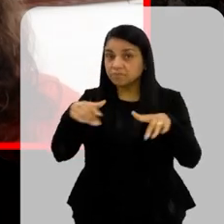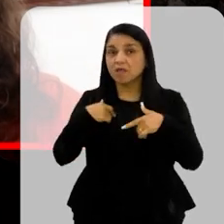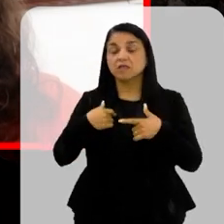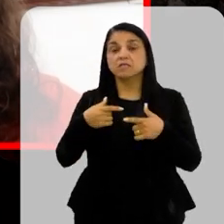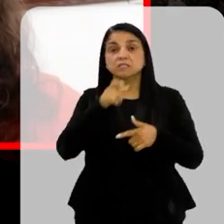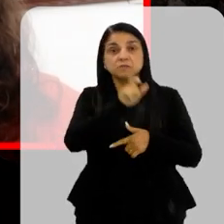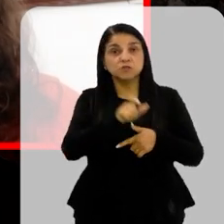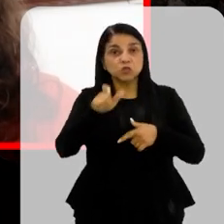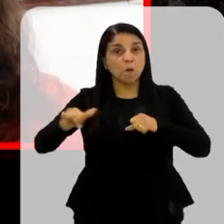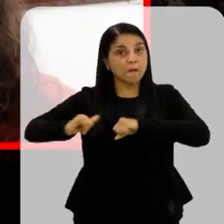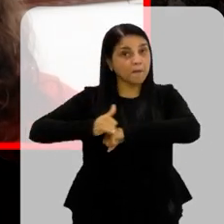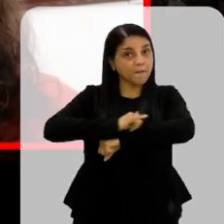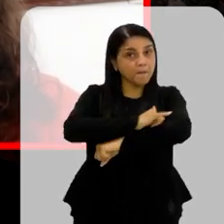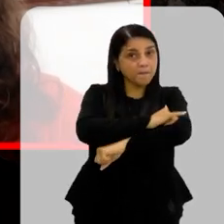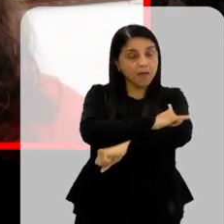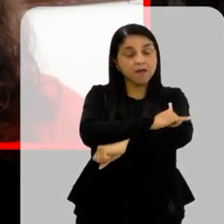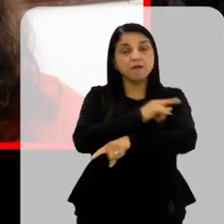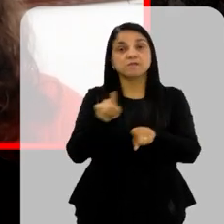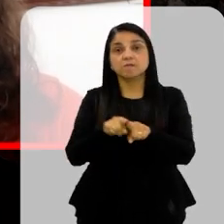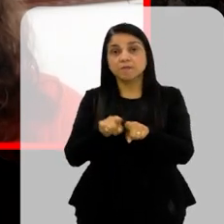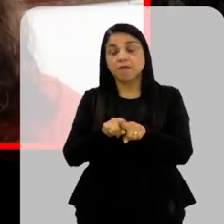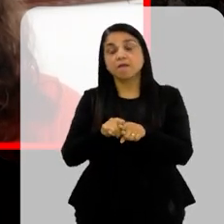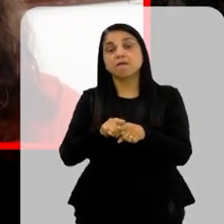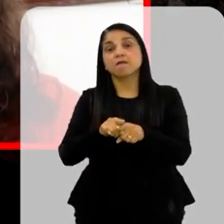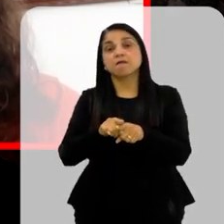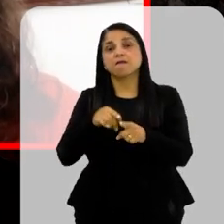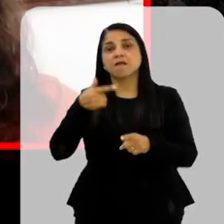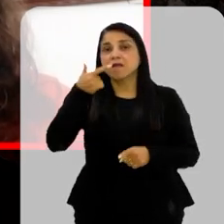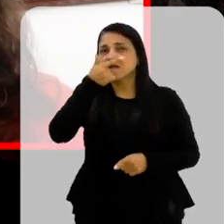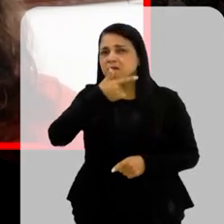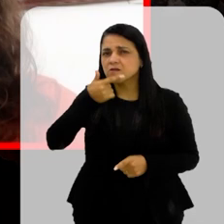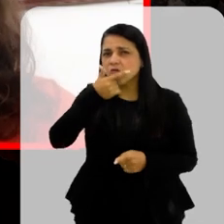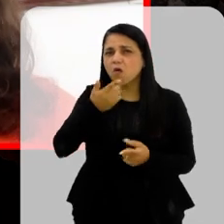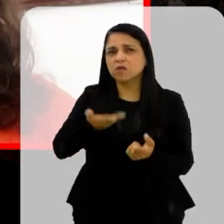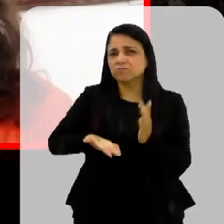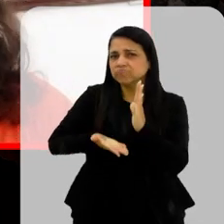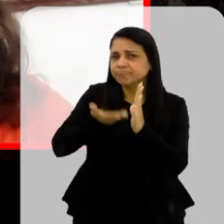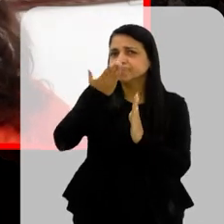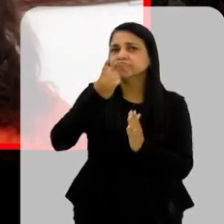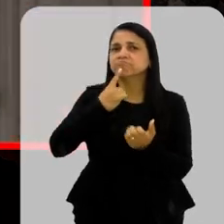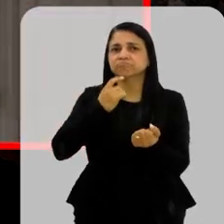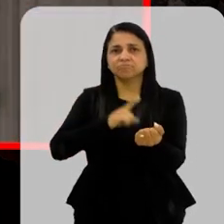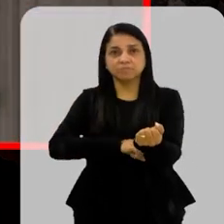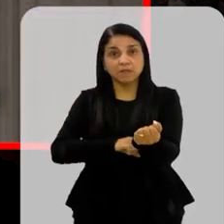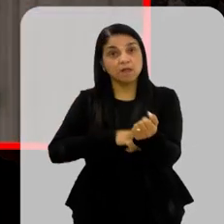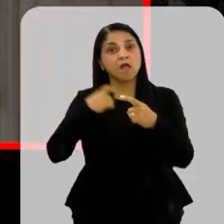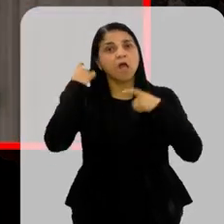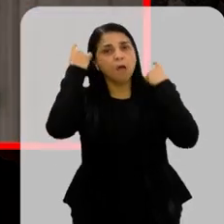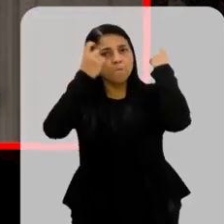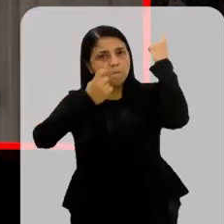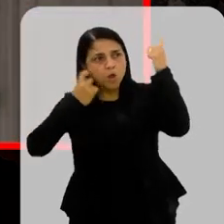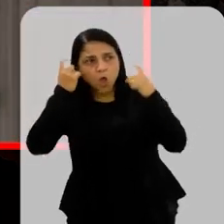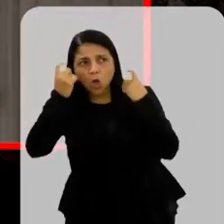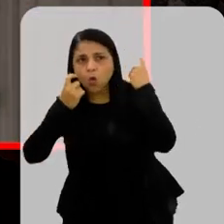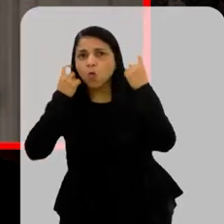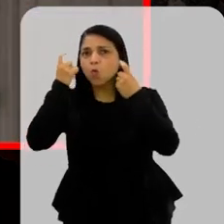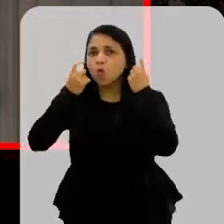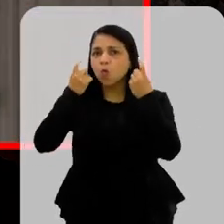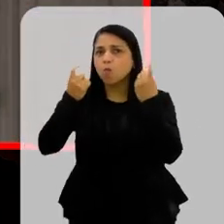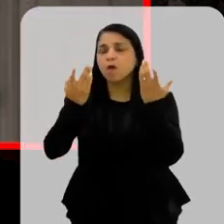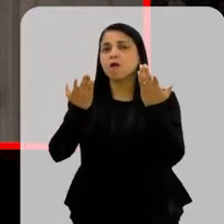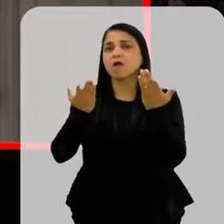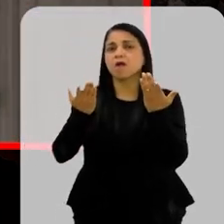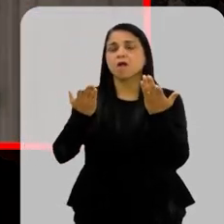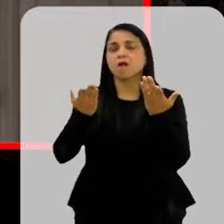E muita gente teve um nível de glicose muito alto no sangue É preocupante? Passou de qual